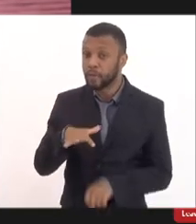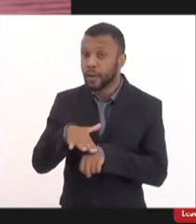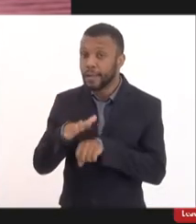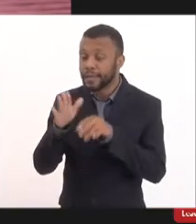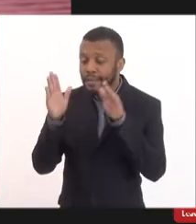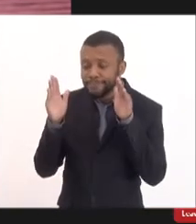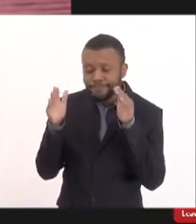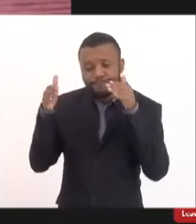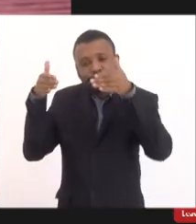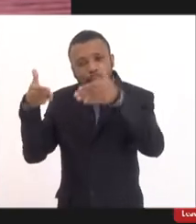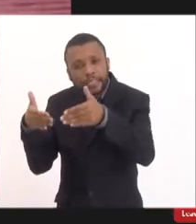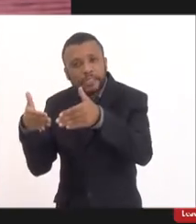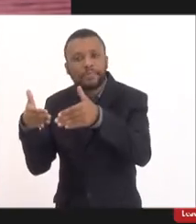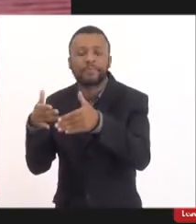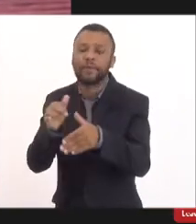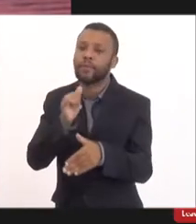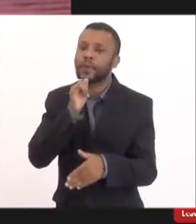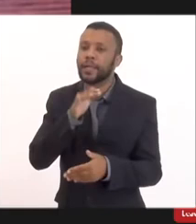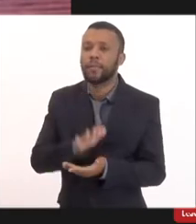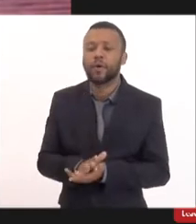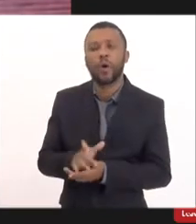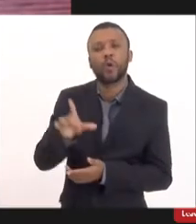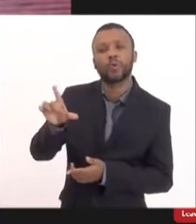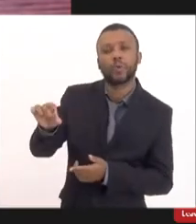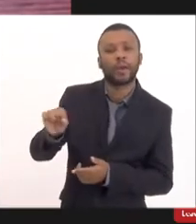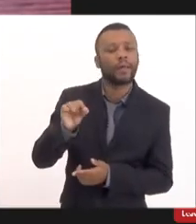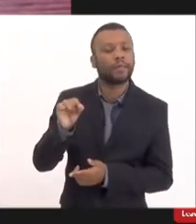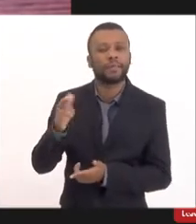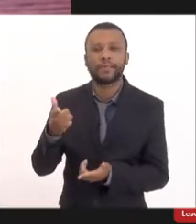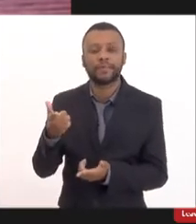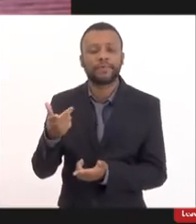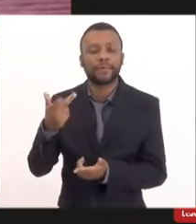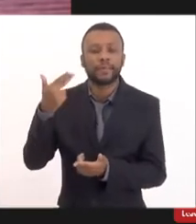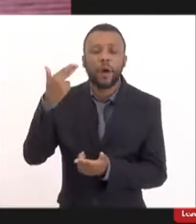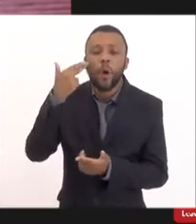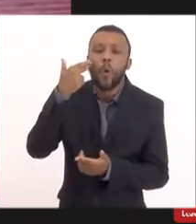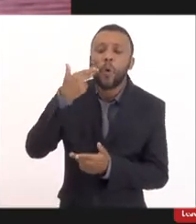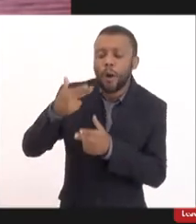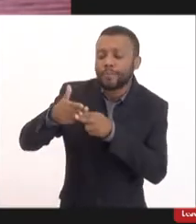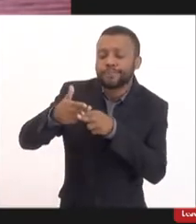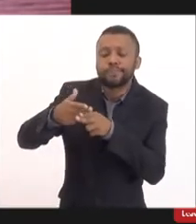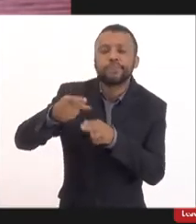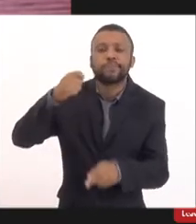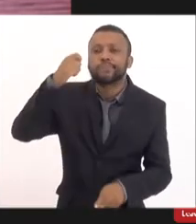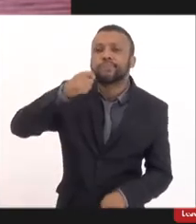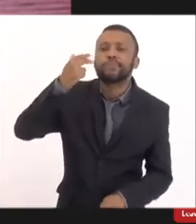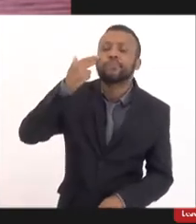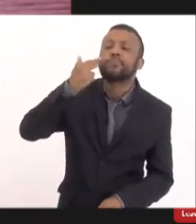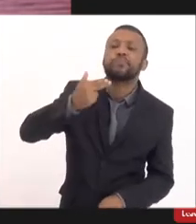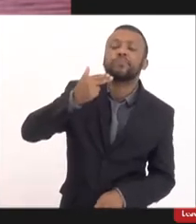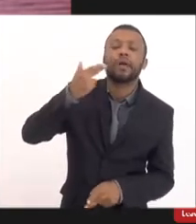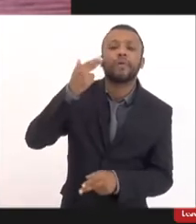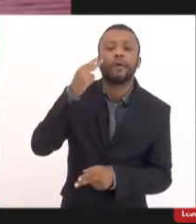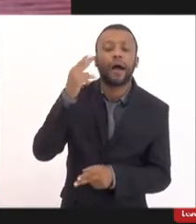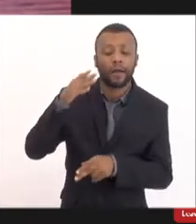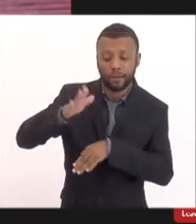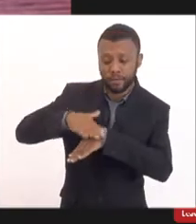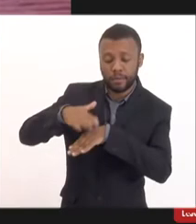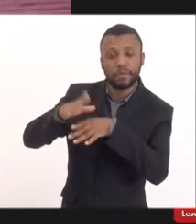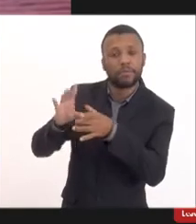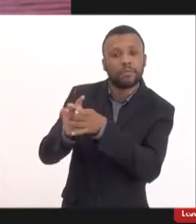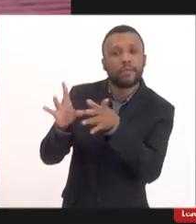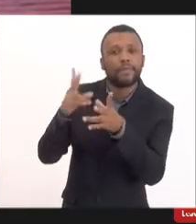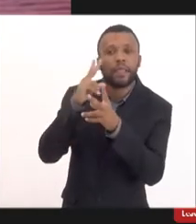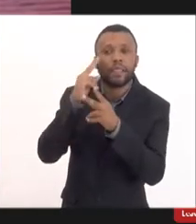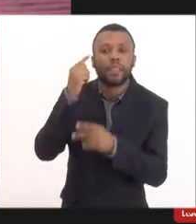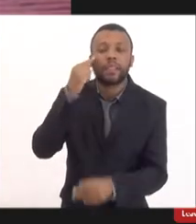eu pegasse alguém e fizesse um corte na face esse corte vai ser autolimitado ele vai cicatrizar vai